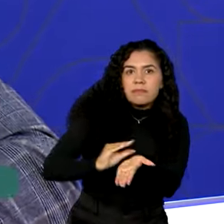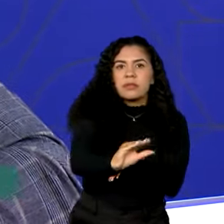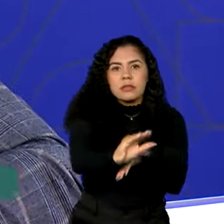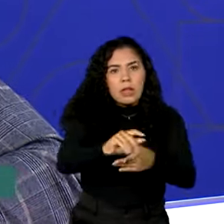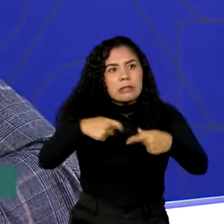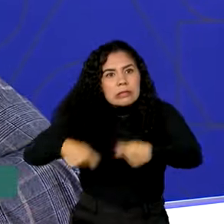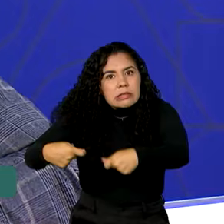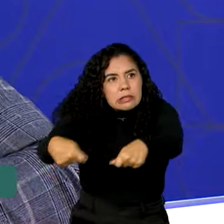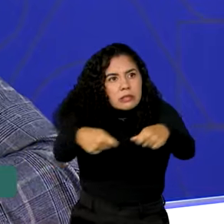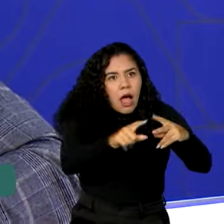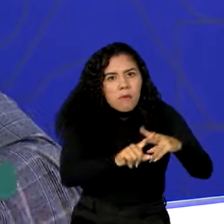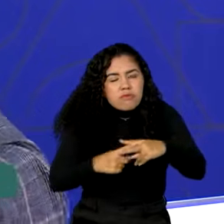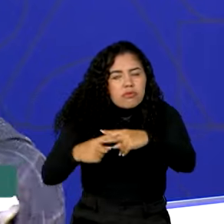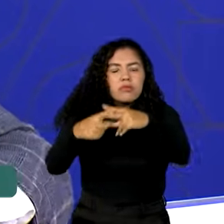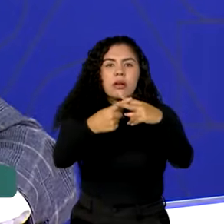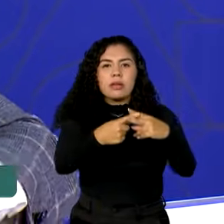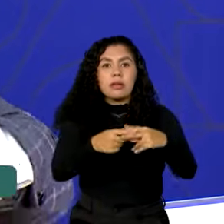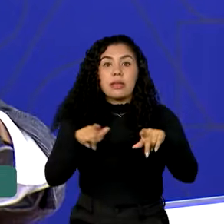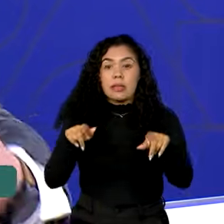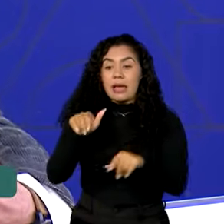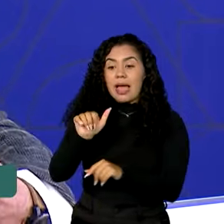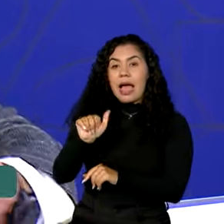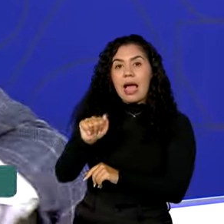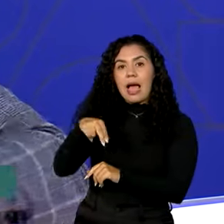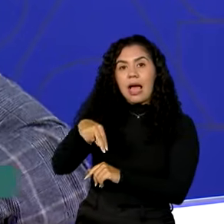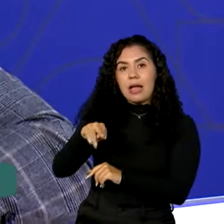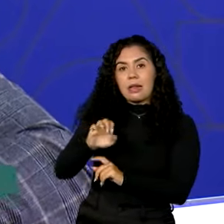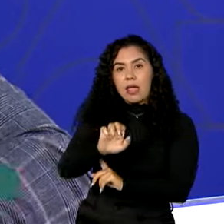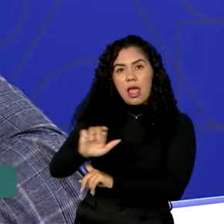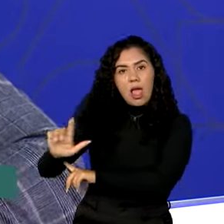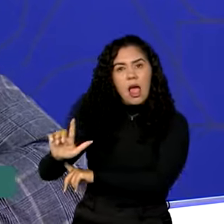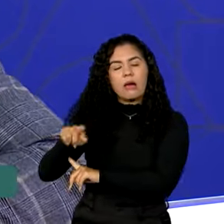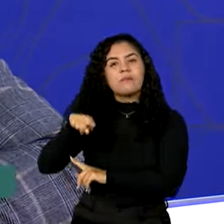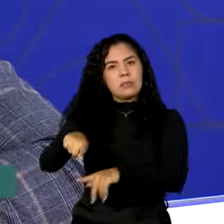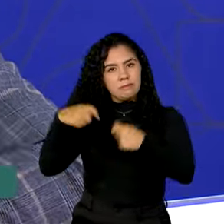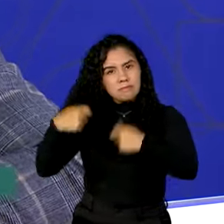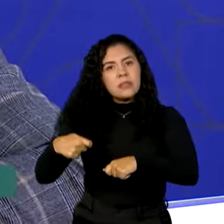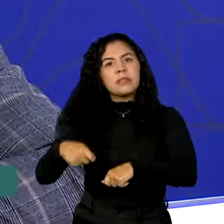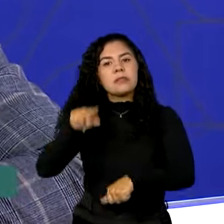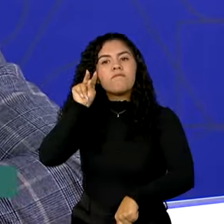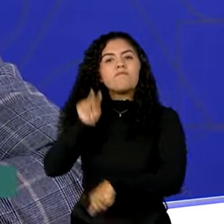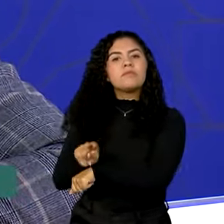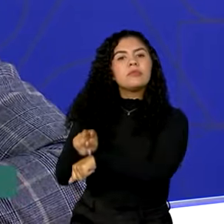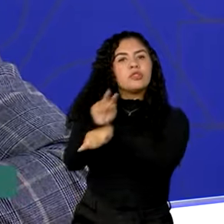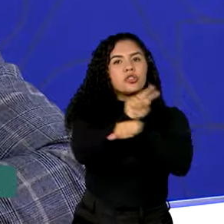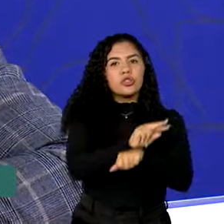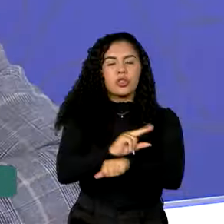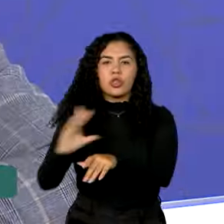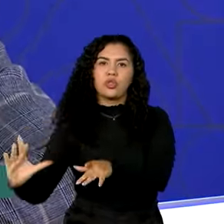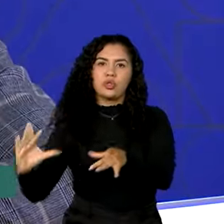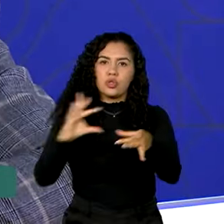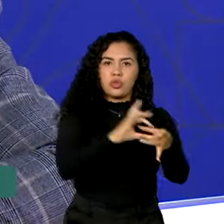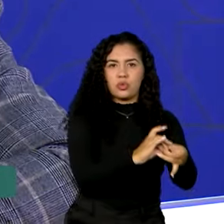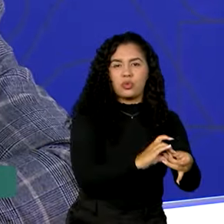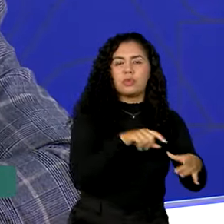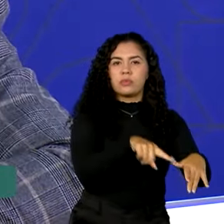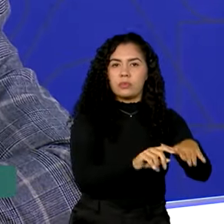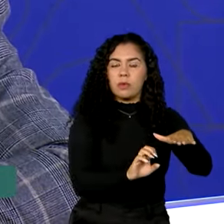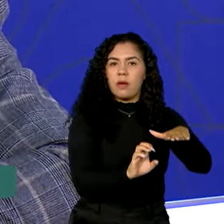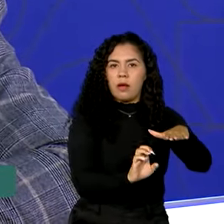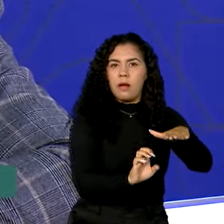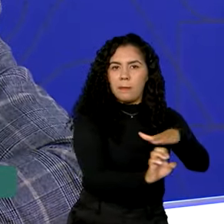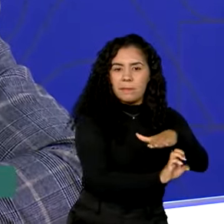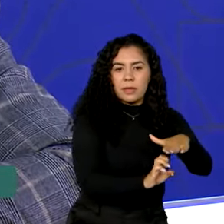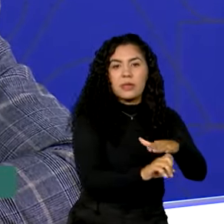e a ANEEL se municie do seu poder fiscalizatório, em conjunto com a Agência Reguladora do Estado, bom que se diga,